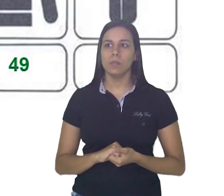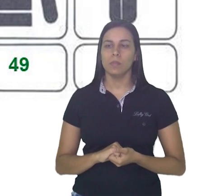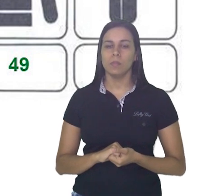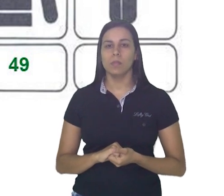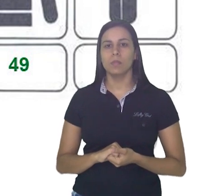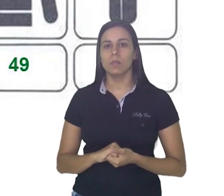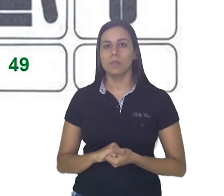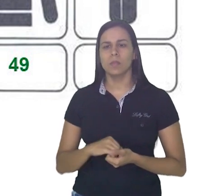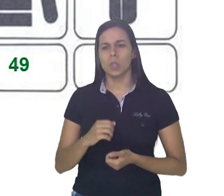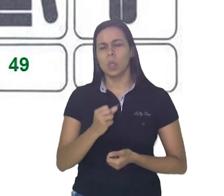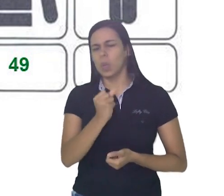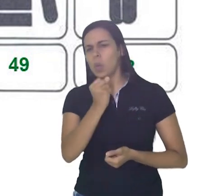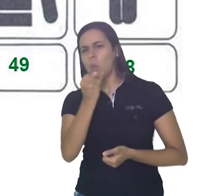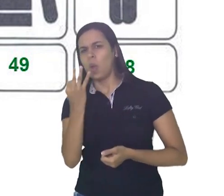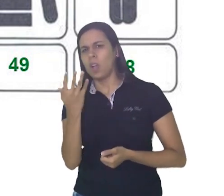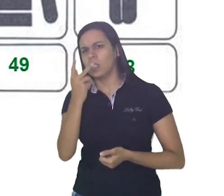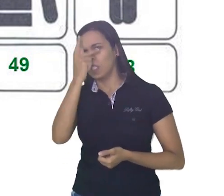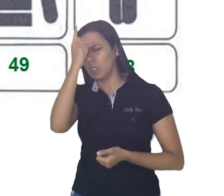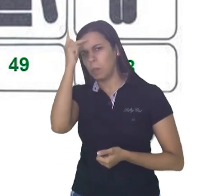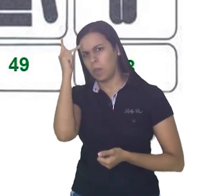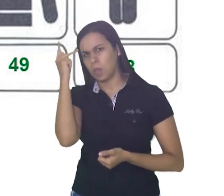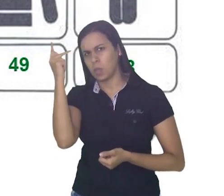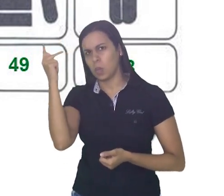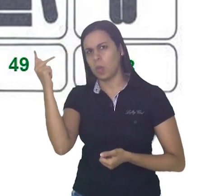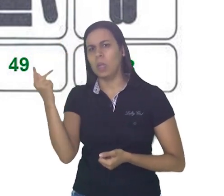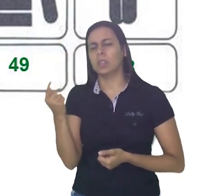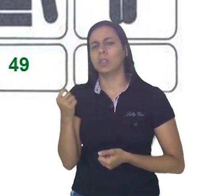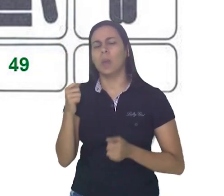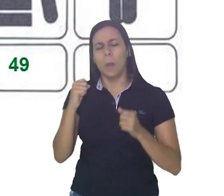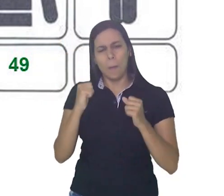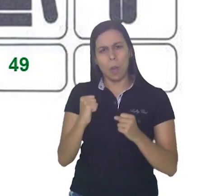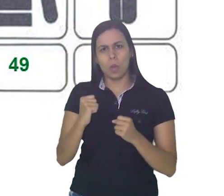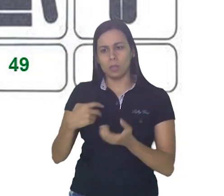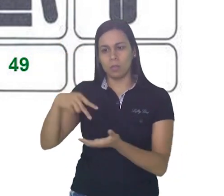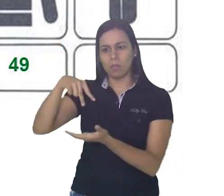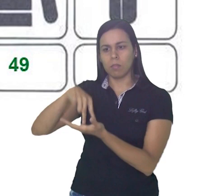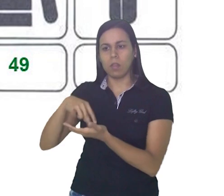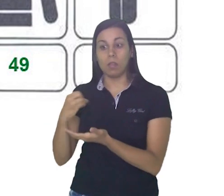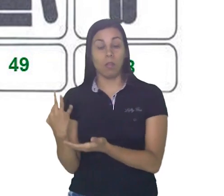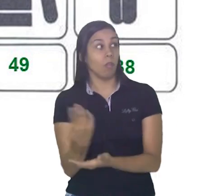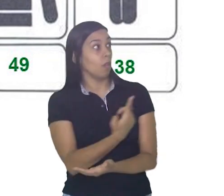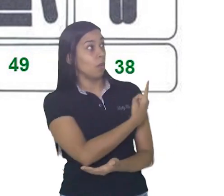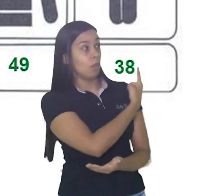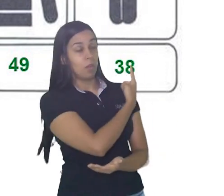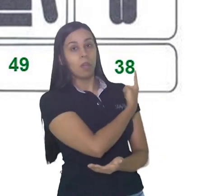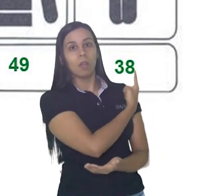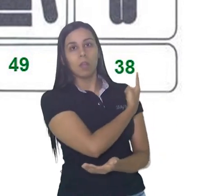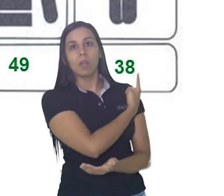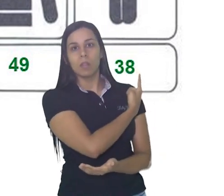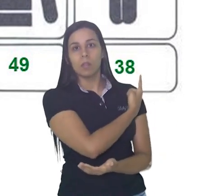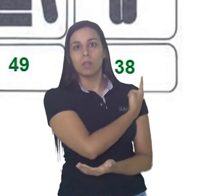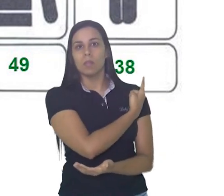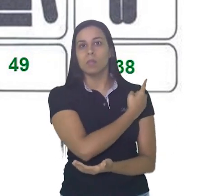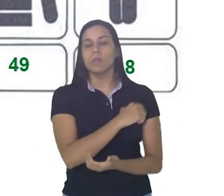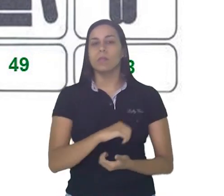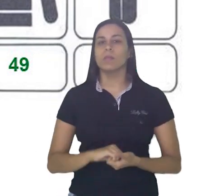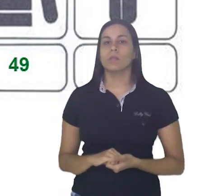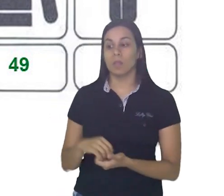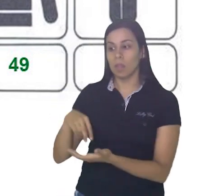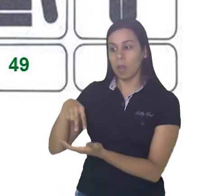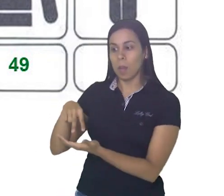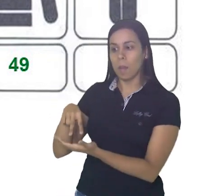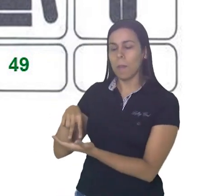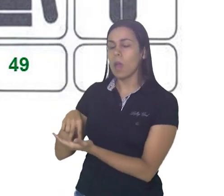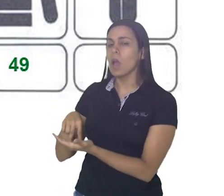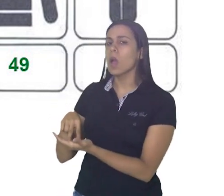figura, qual a quantidade de pessoas que este ônibus pode transportar em pé? Como vimos, em pé, este